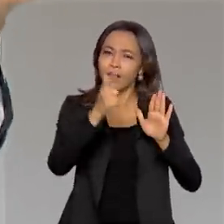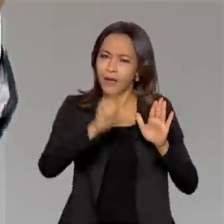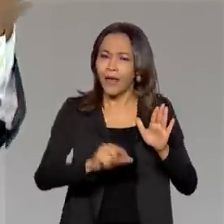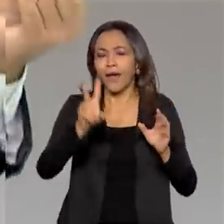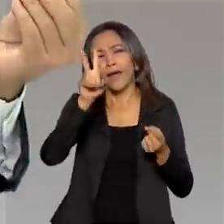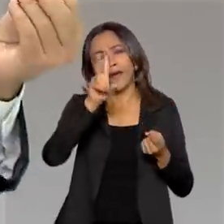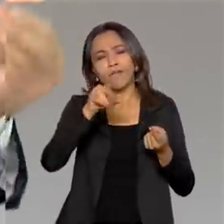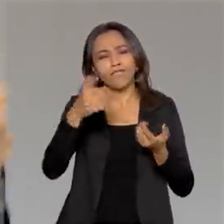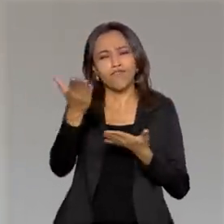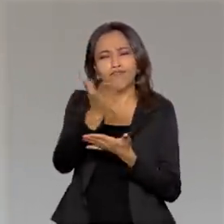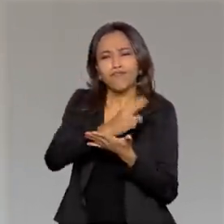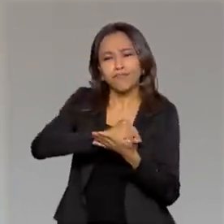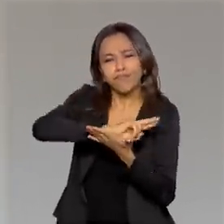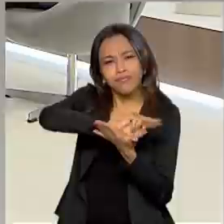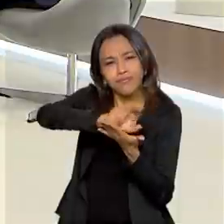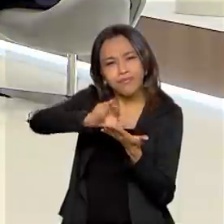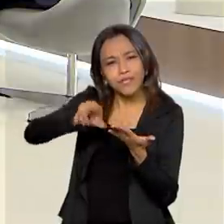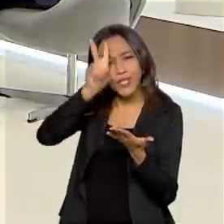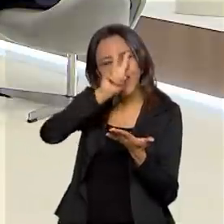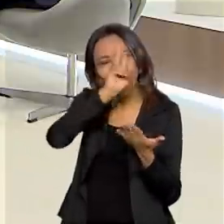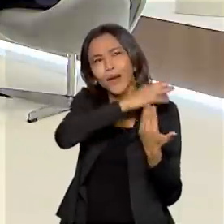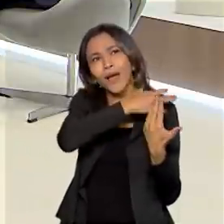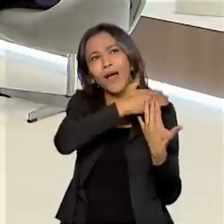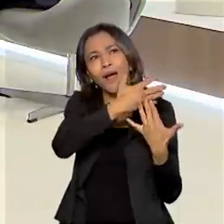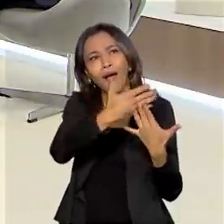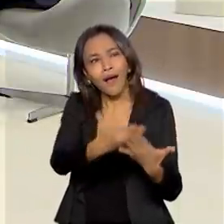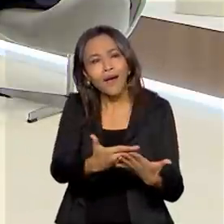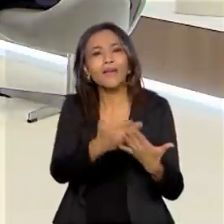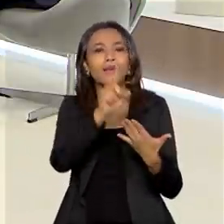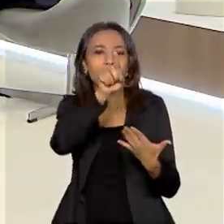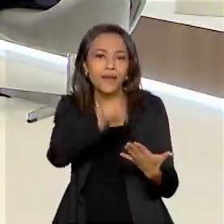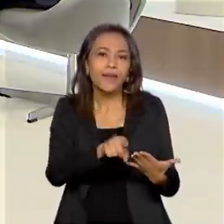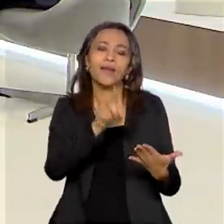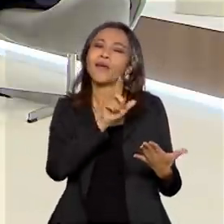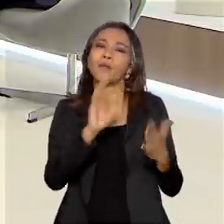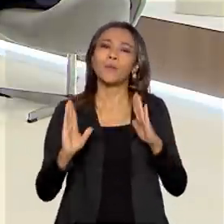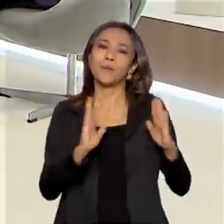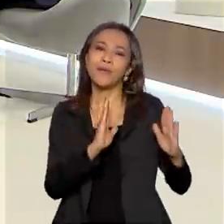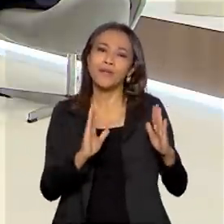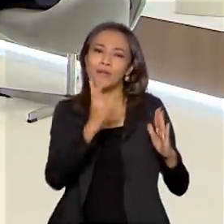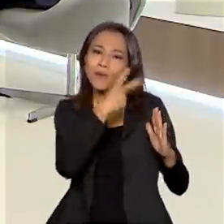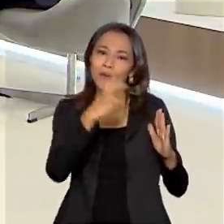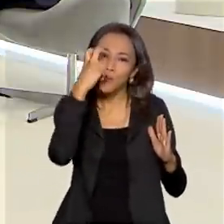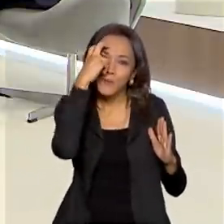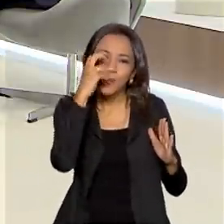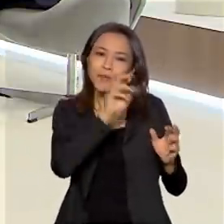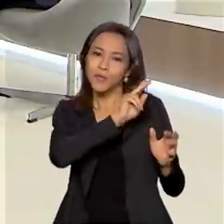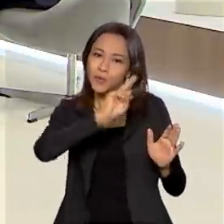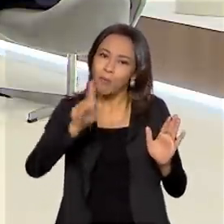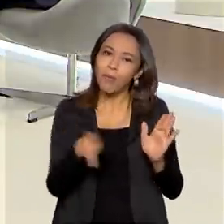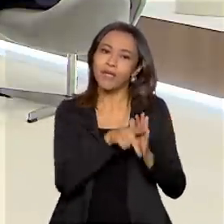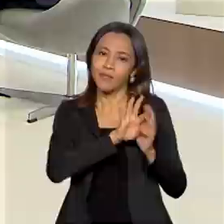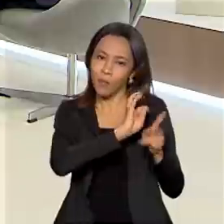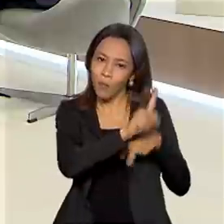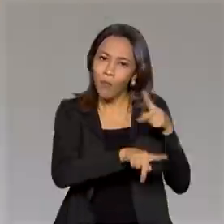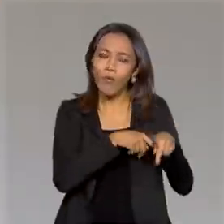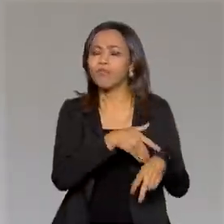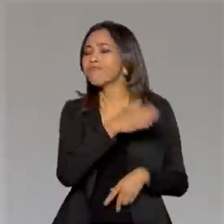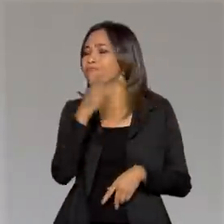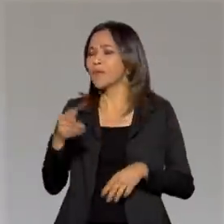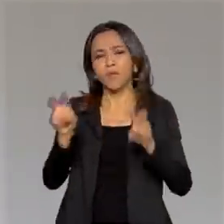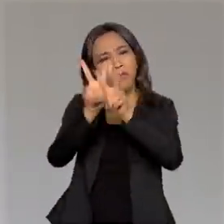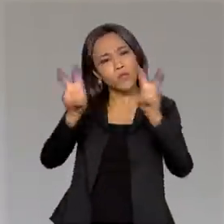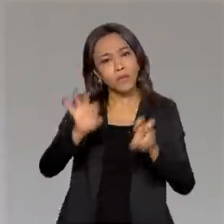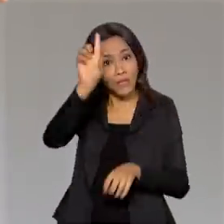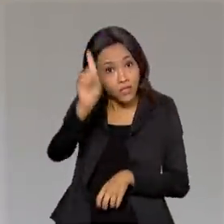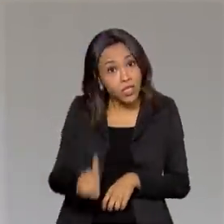históricas, e respondem a um certo momento daquele povo, daquela cultura. Como é que é essa questão dos direitos autorais